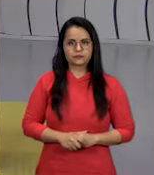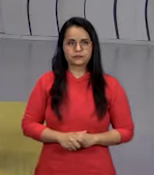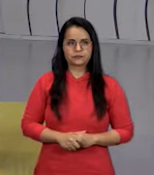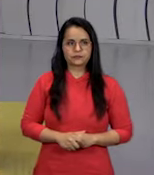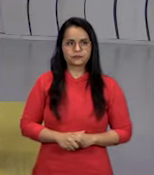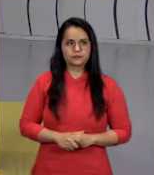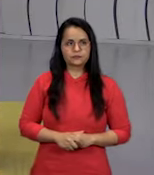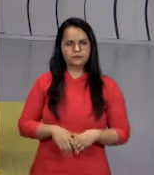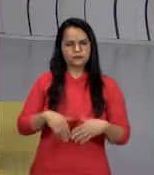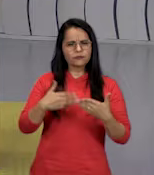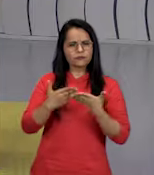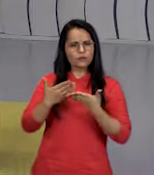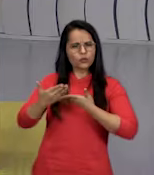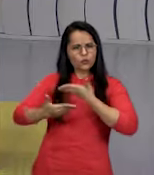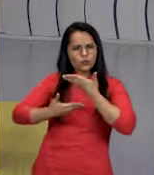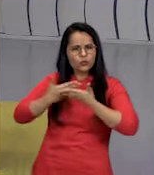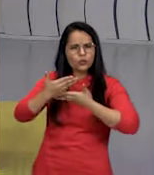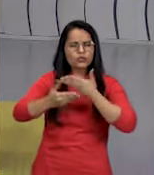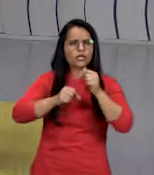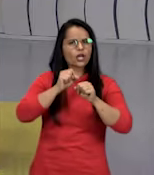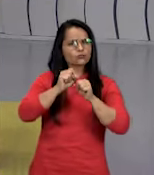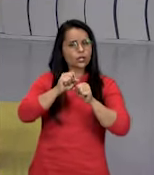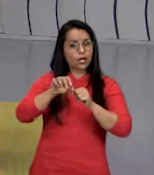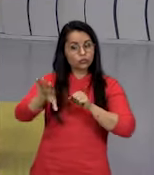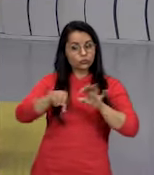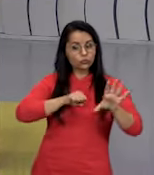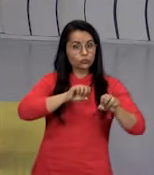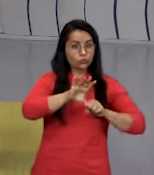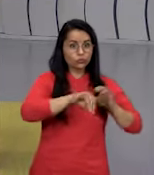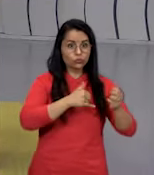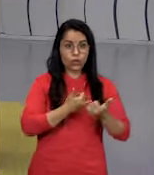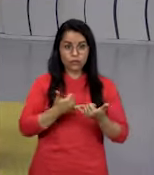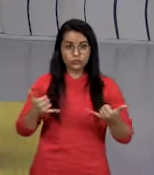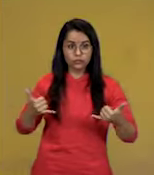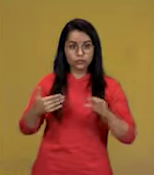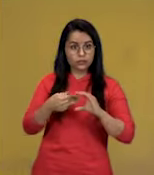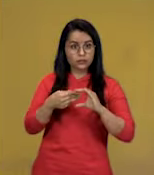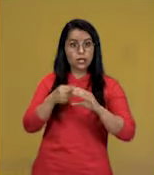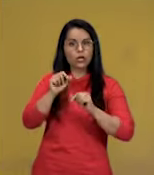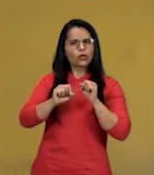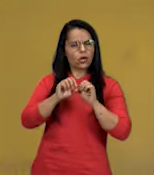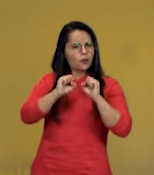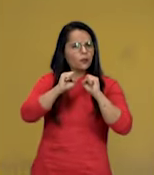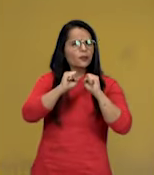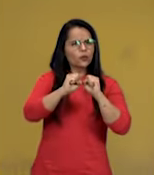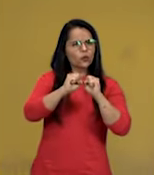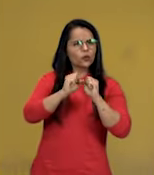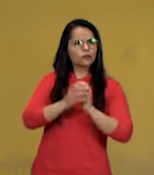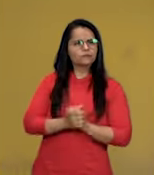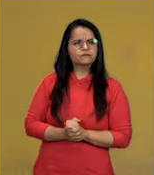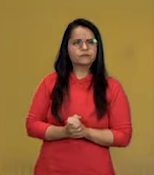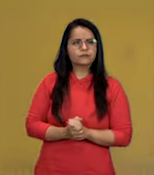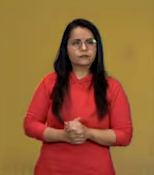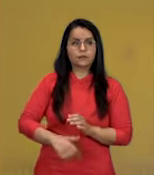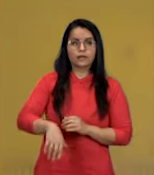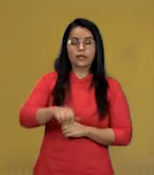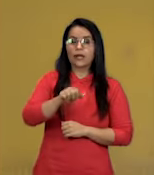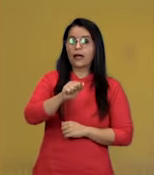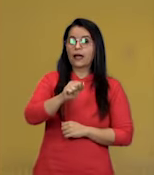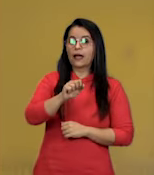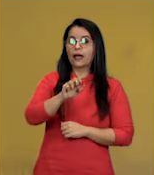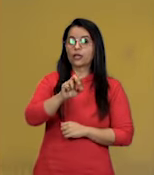Os processos, então, de obtenção de energia pela célula, ele pode ser aeróbico,